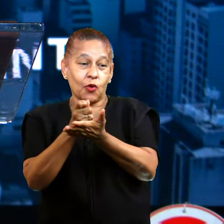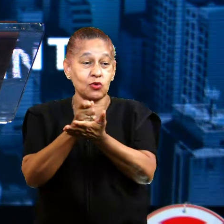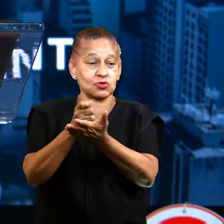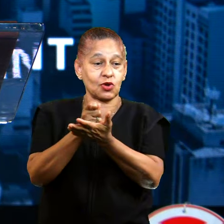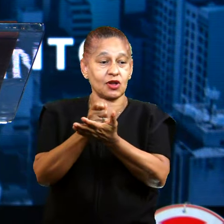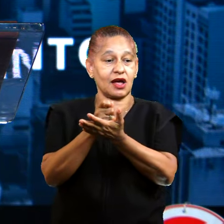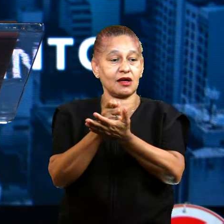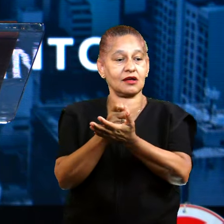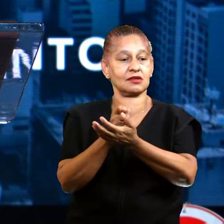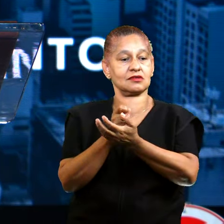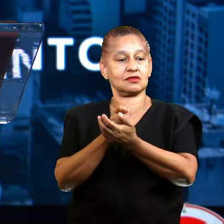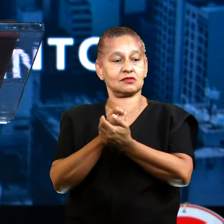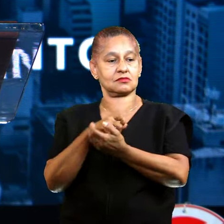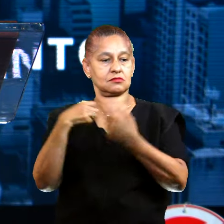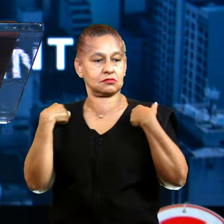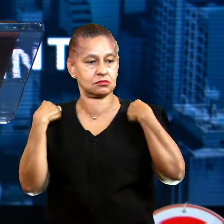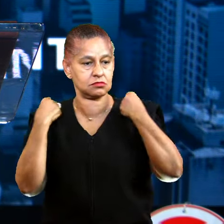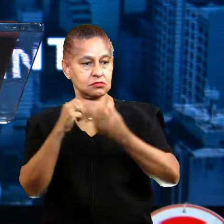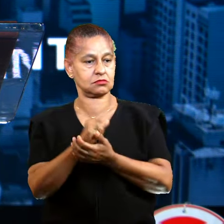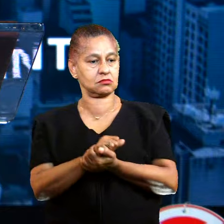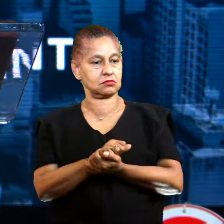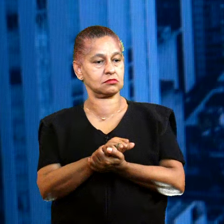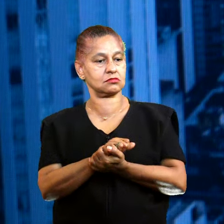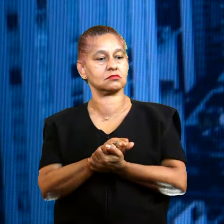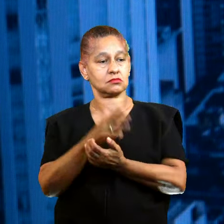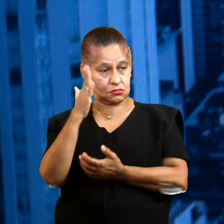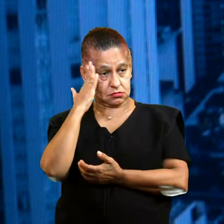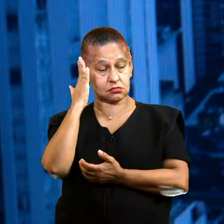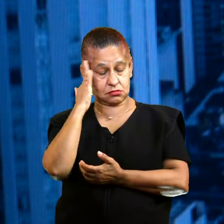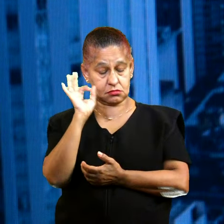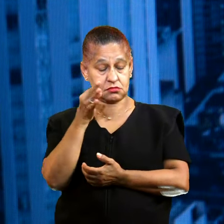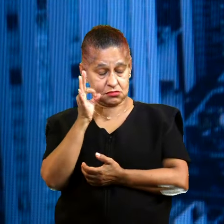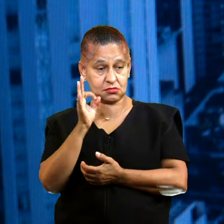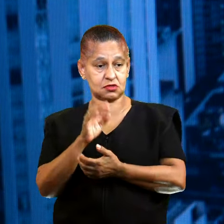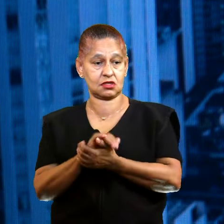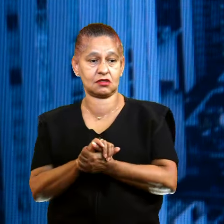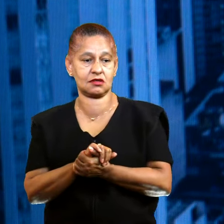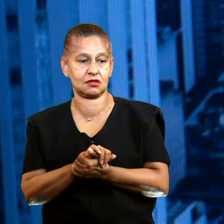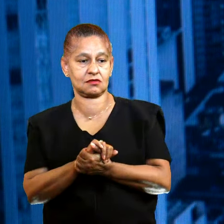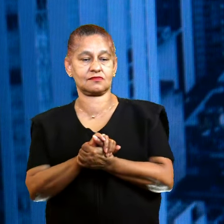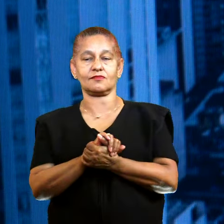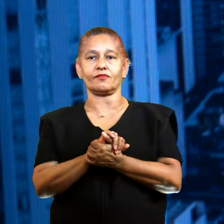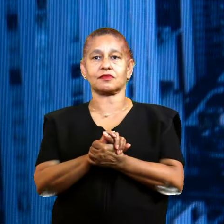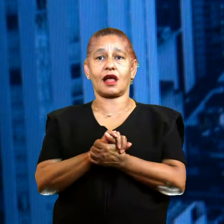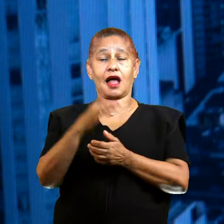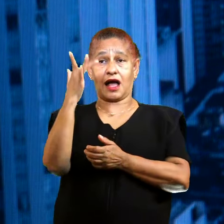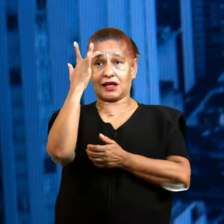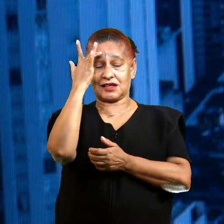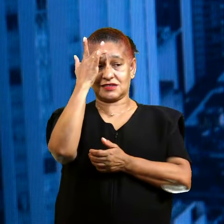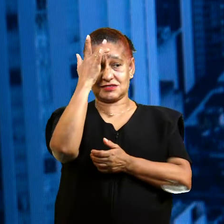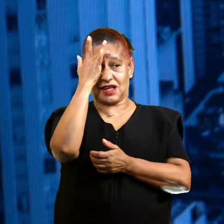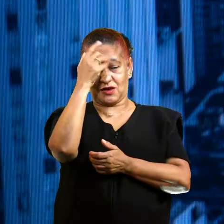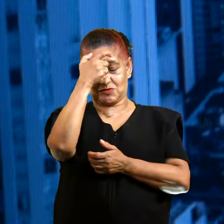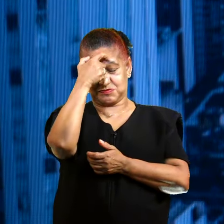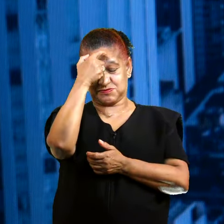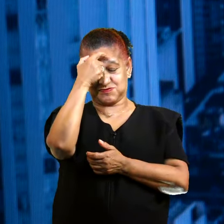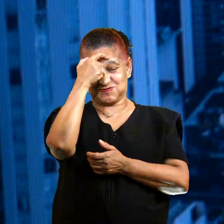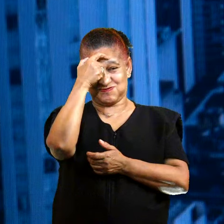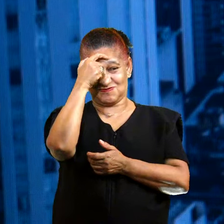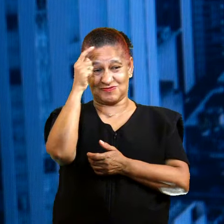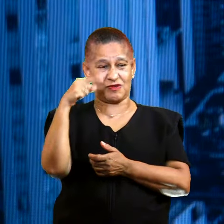Mas e alguém que volta ao seu são juízo, às suas faculdades mentais e começa a ver a vida?